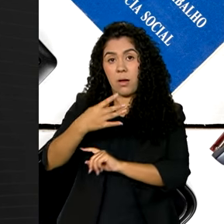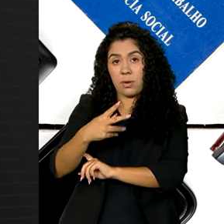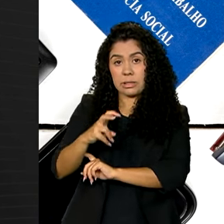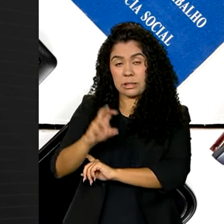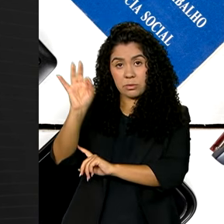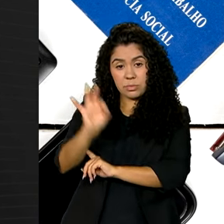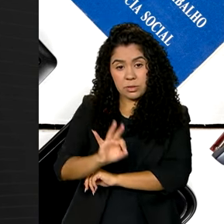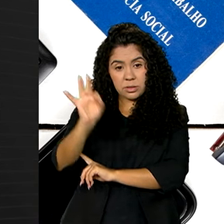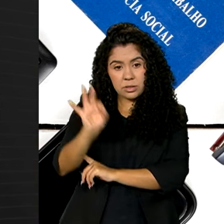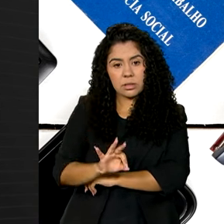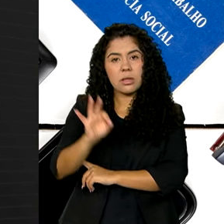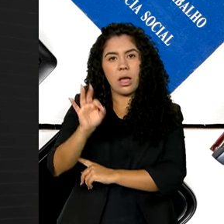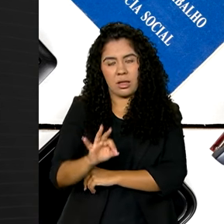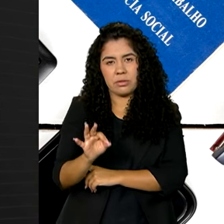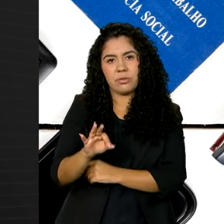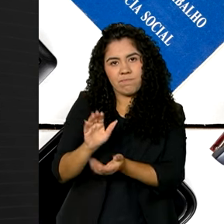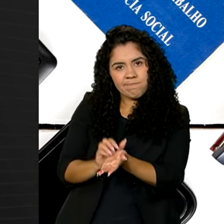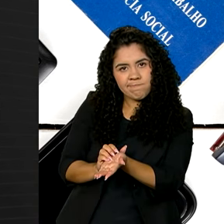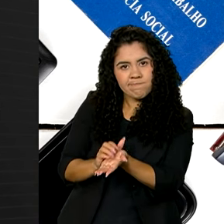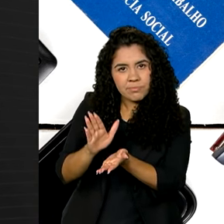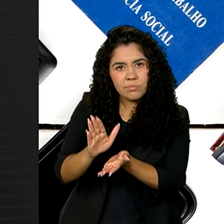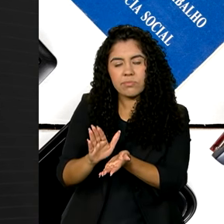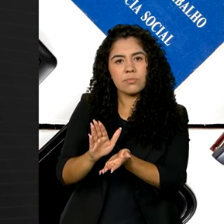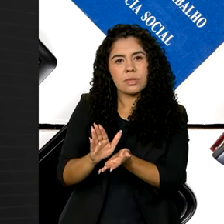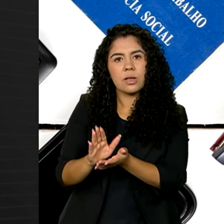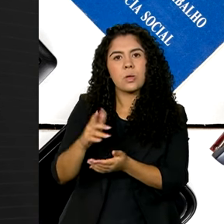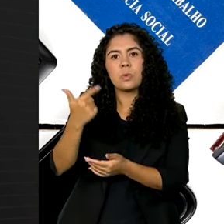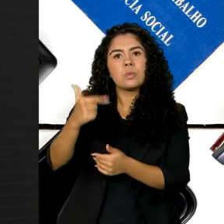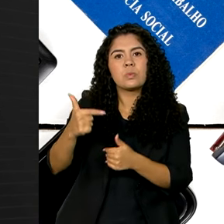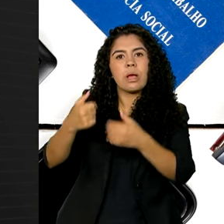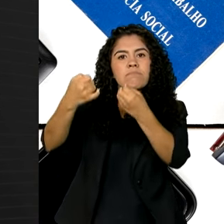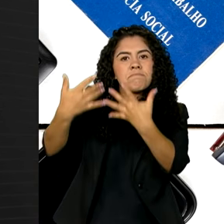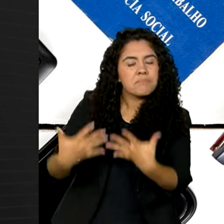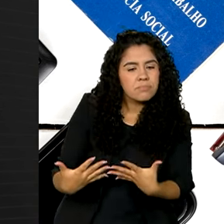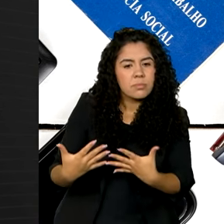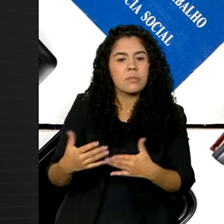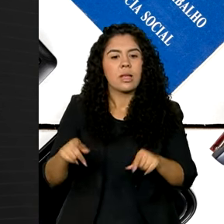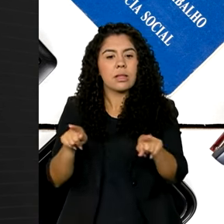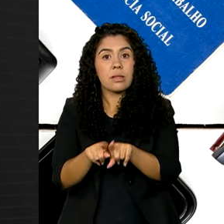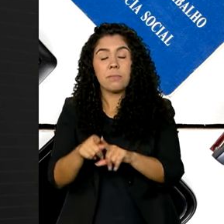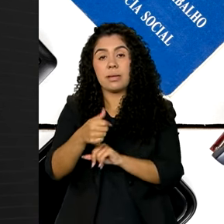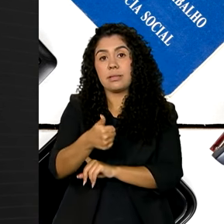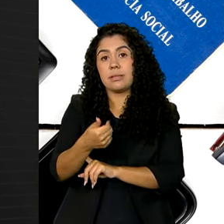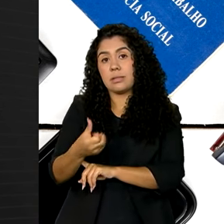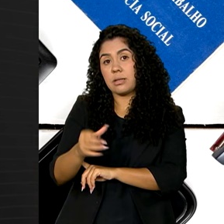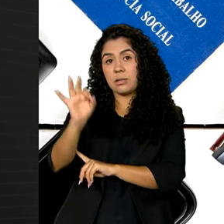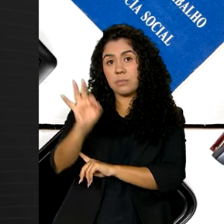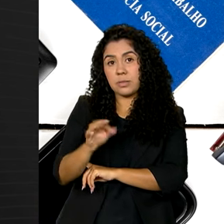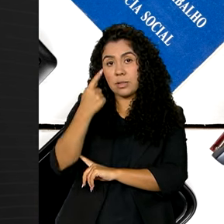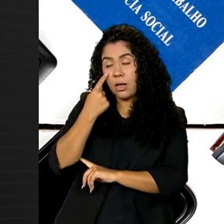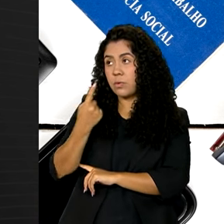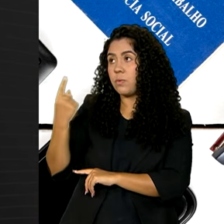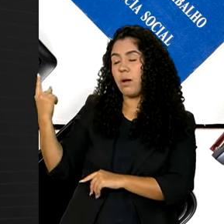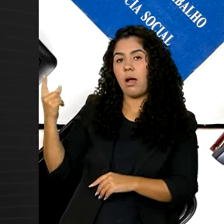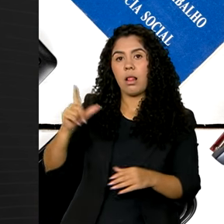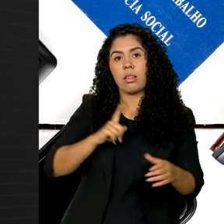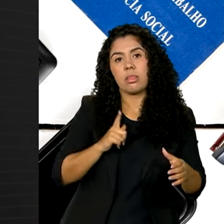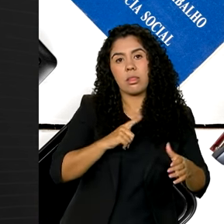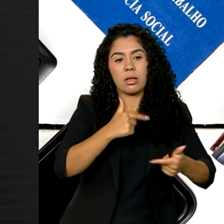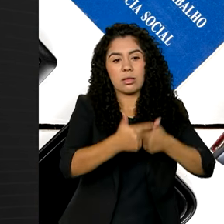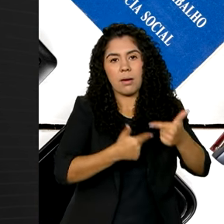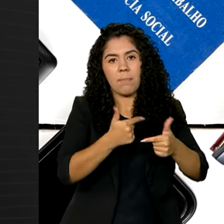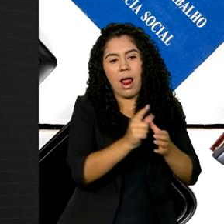% foram desligados, sem justa causa pelo empregador, e 16% estão afastados por